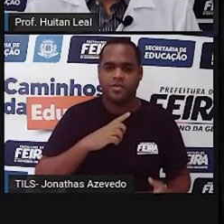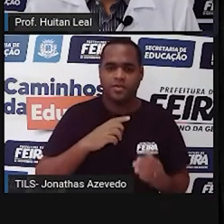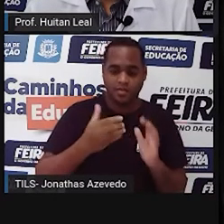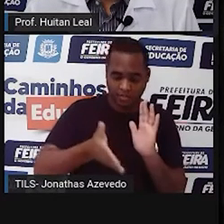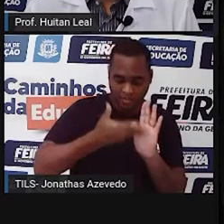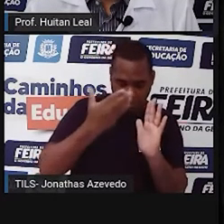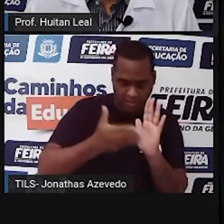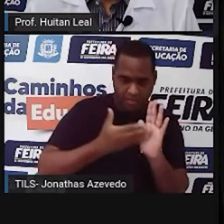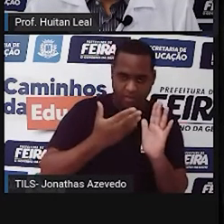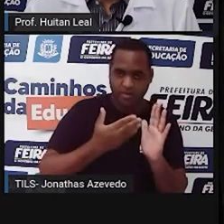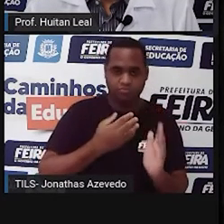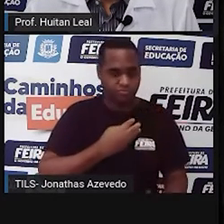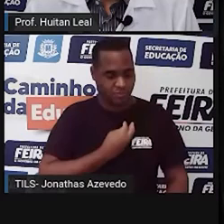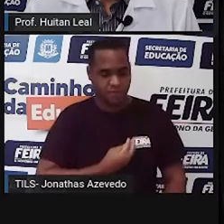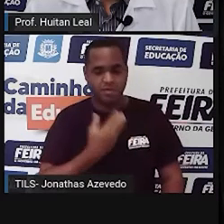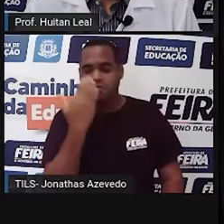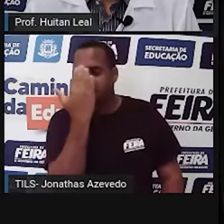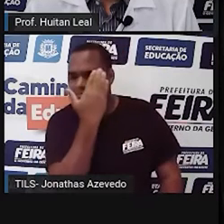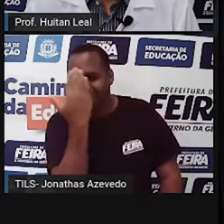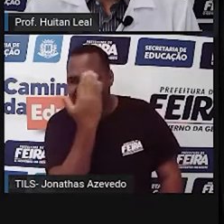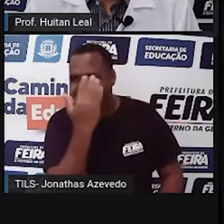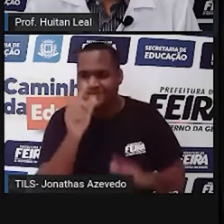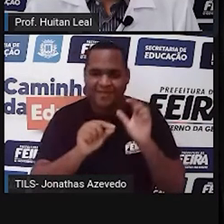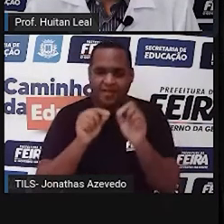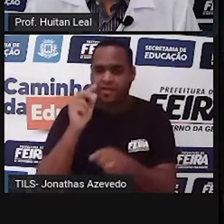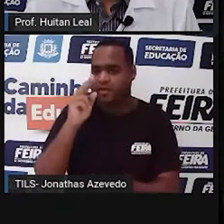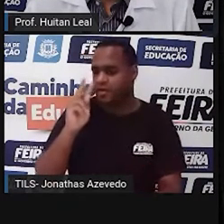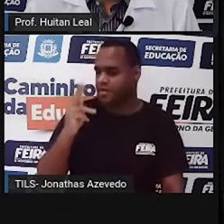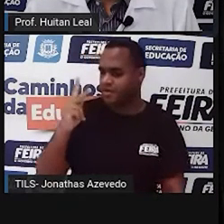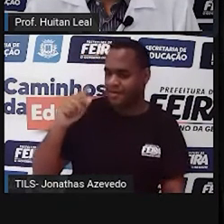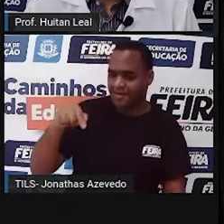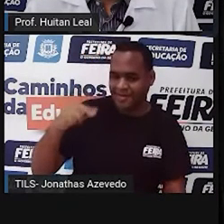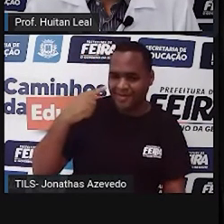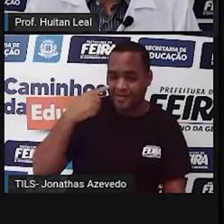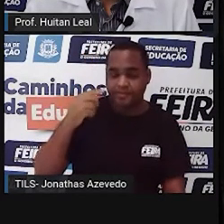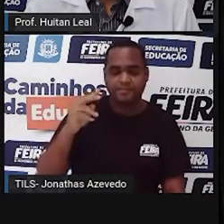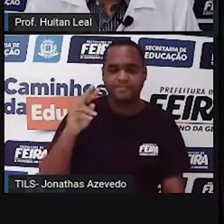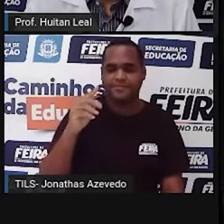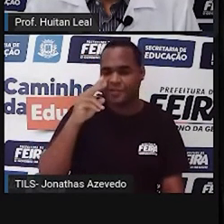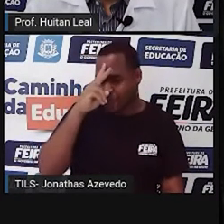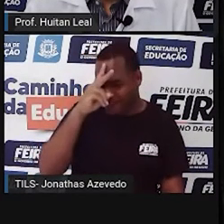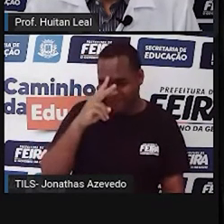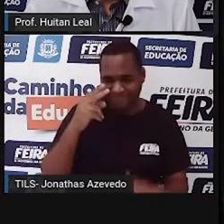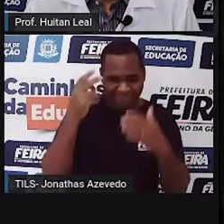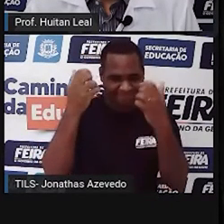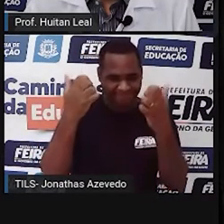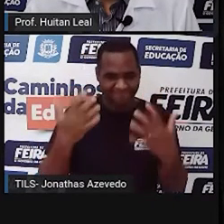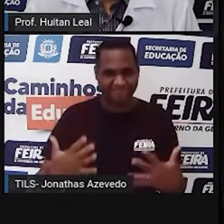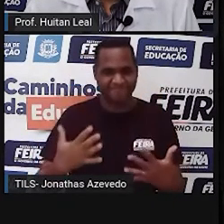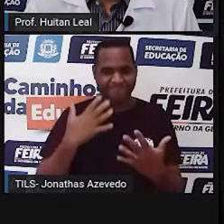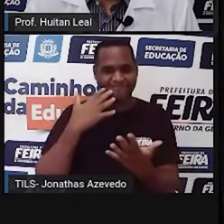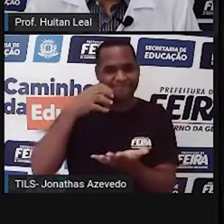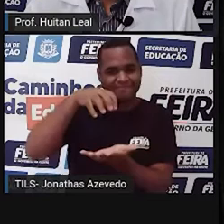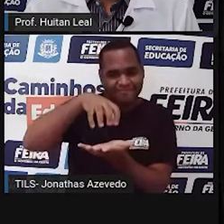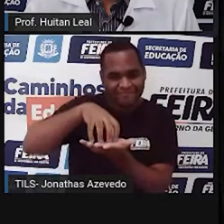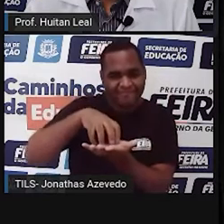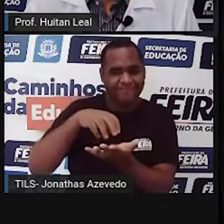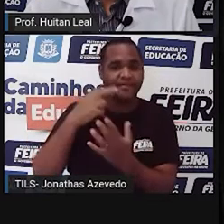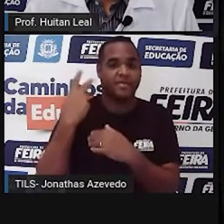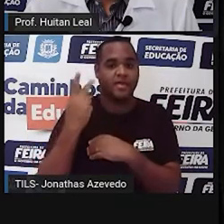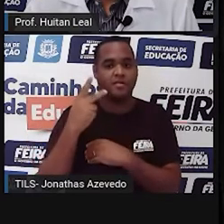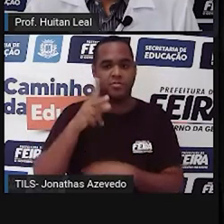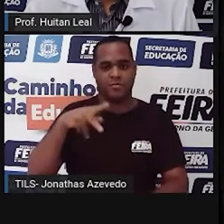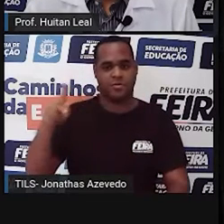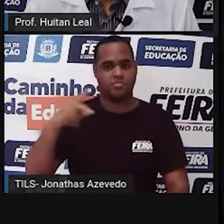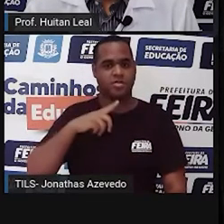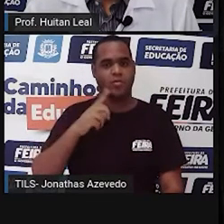Vida que Ninguém Vê. A história desse rapazinho que aparece no centro aí e da professora que está logo